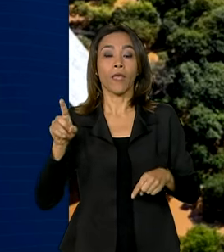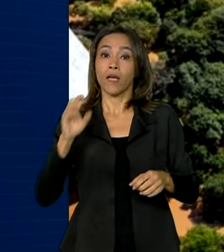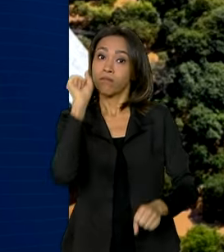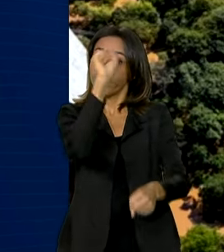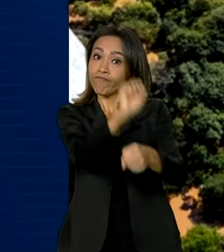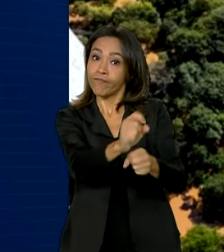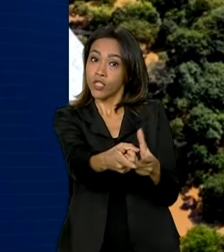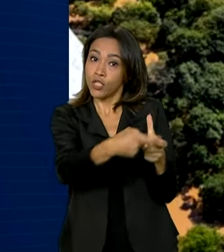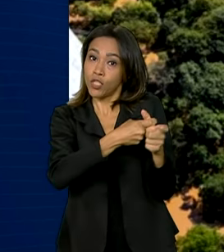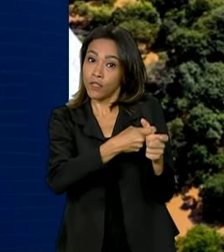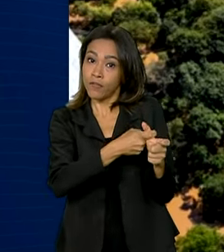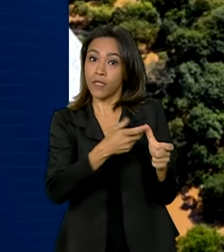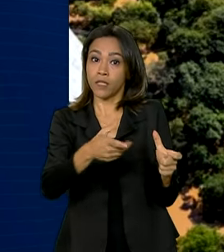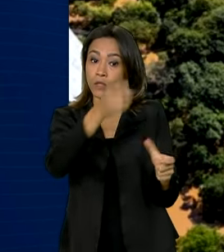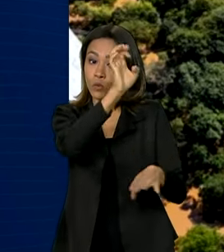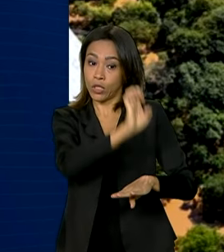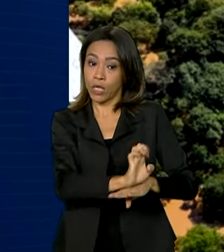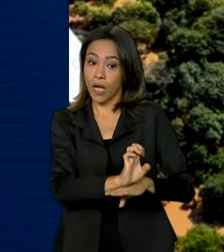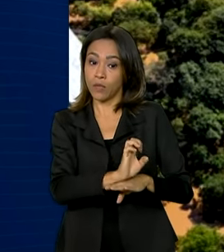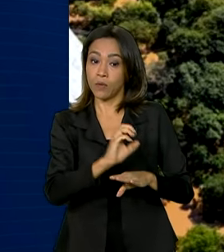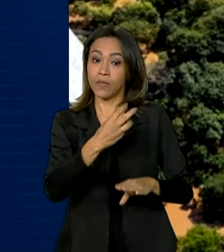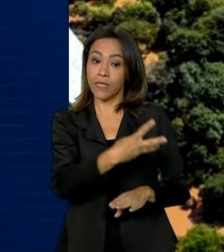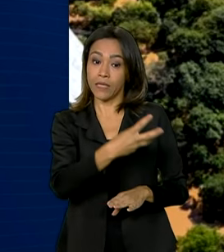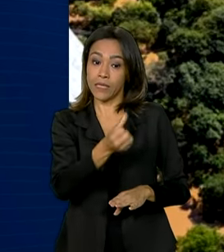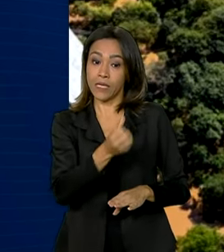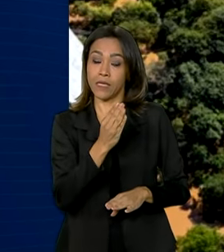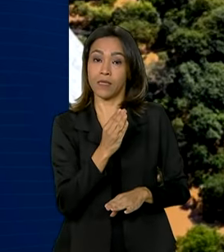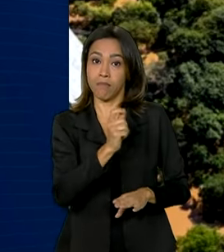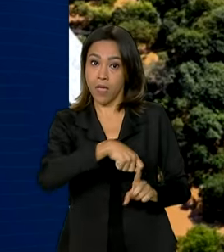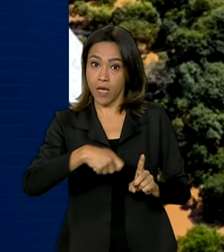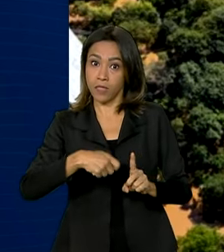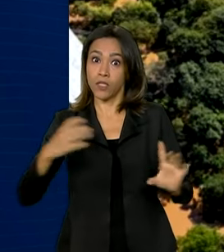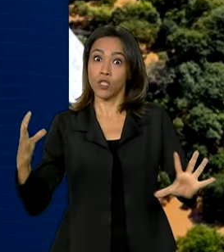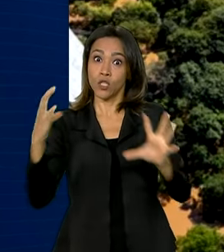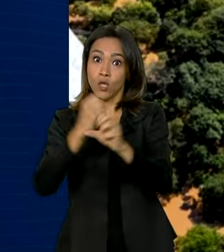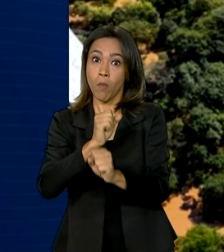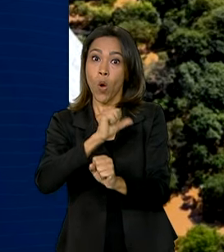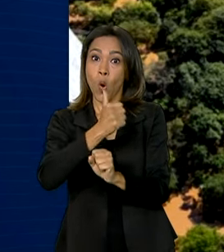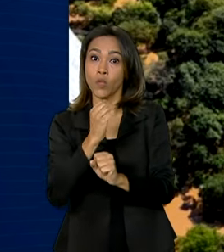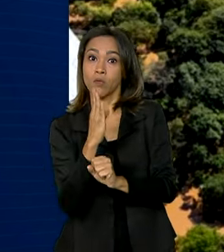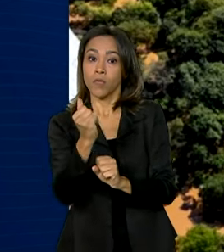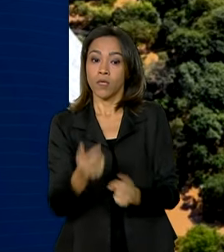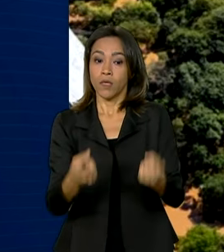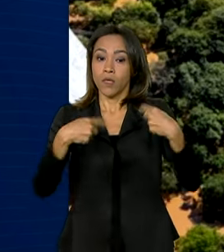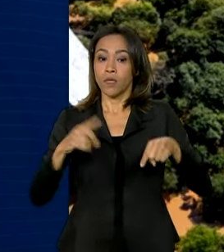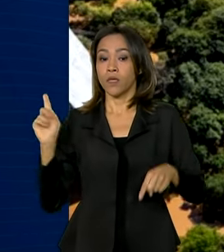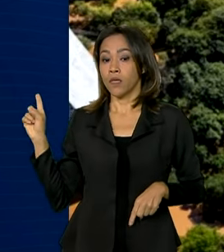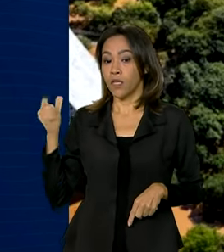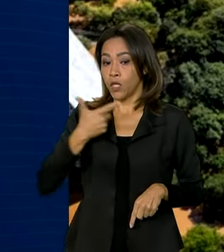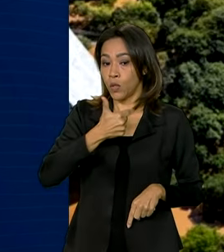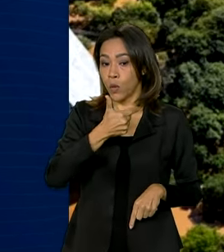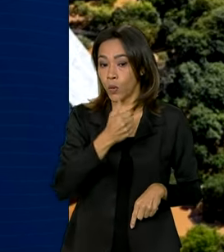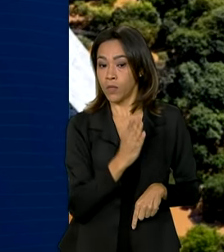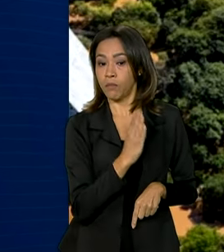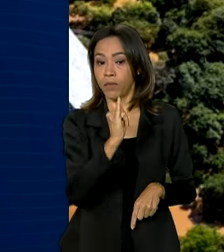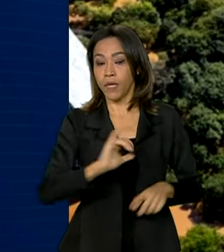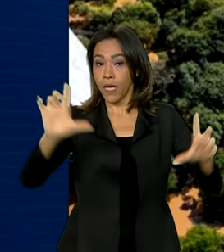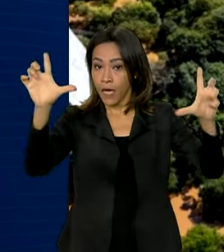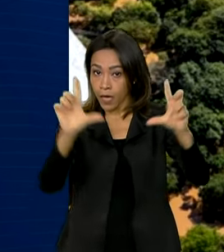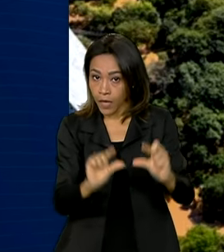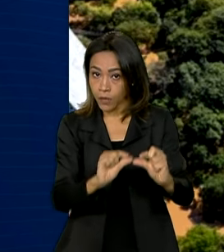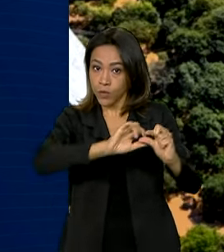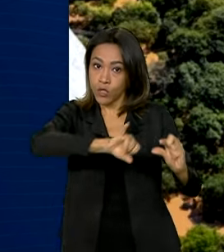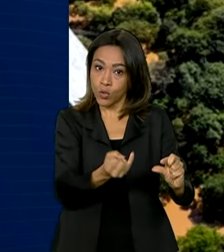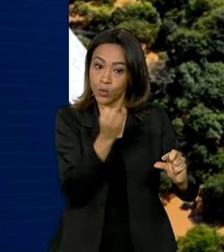do Estado por 36 meses, que somam R 11 bilhões, além de R 12 bilhões da redução dos juros que